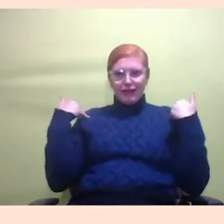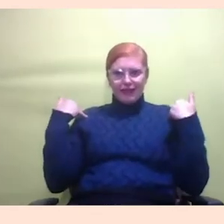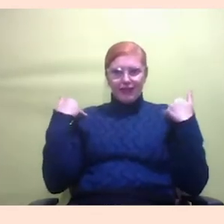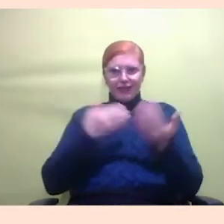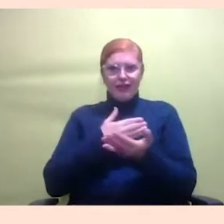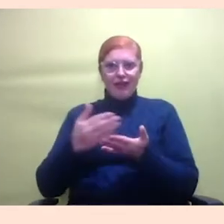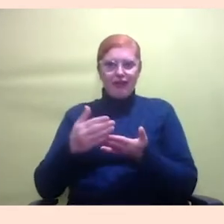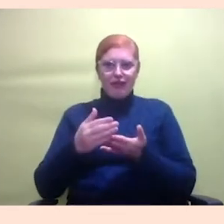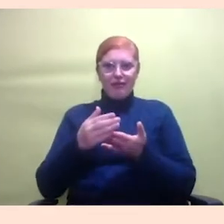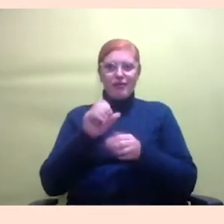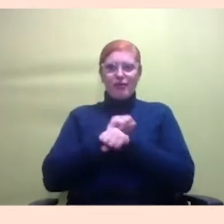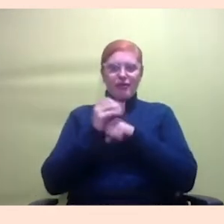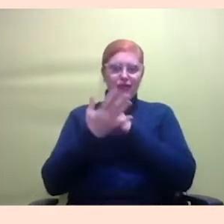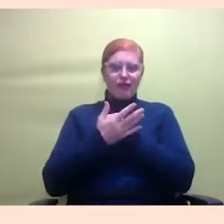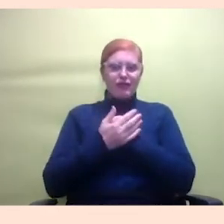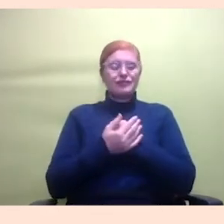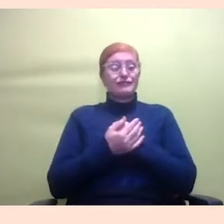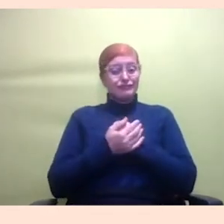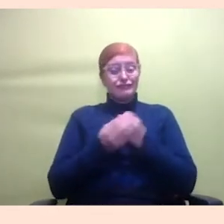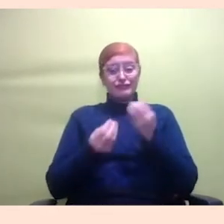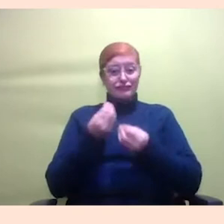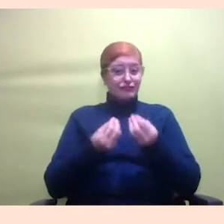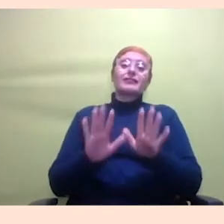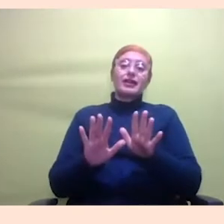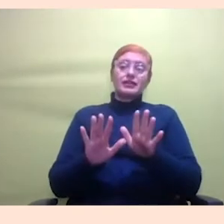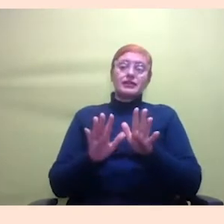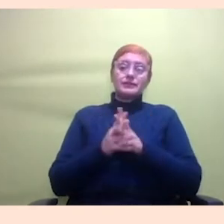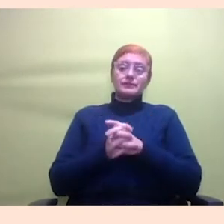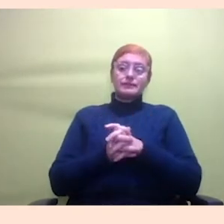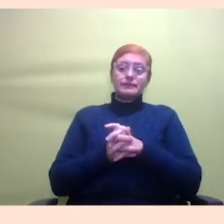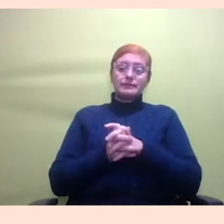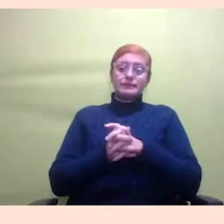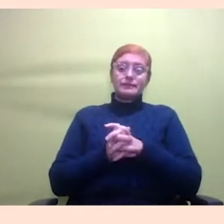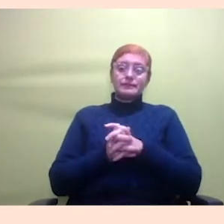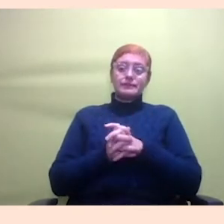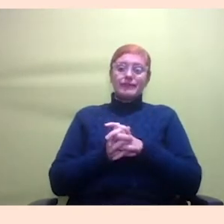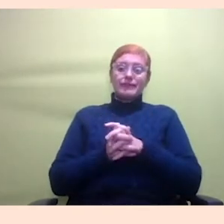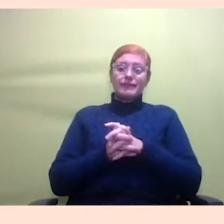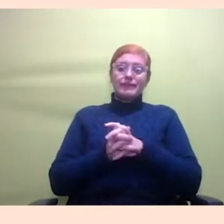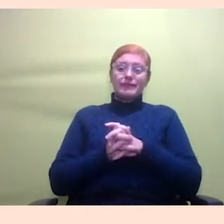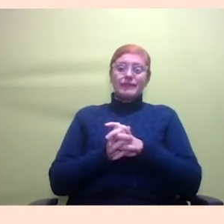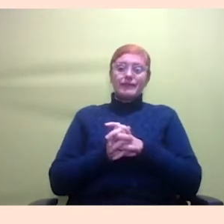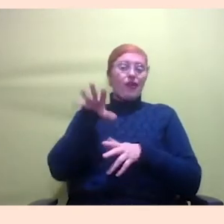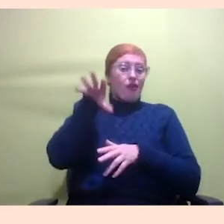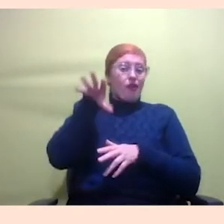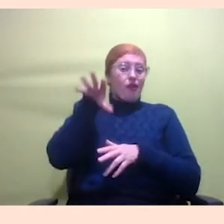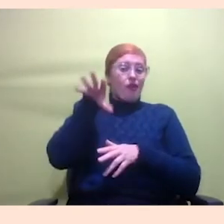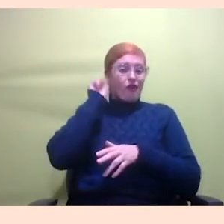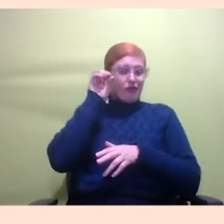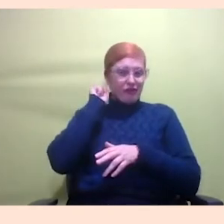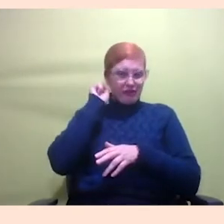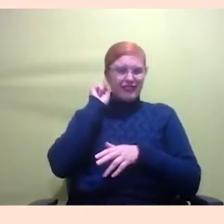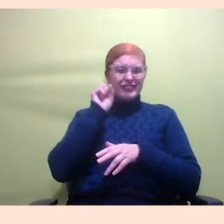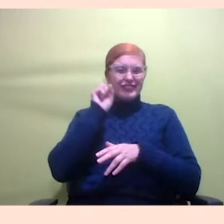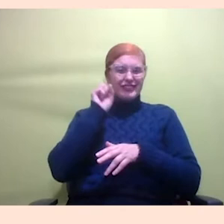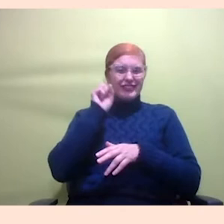vários rolês mas então gente eu ouvindo você falar Isabela e lembrando de Fernanda Fernanda está aqui ouvindo